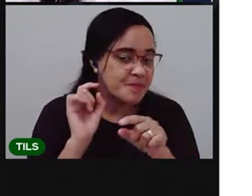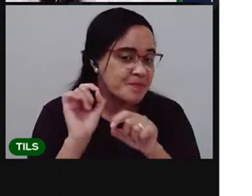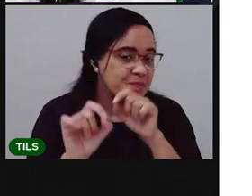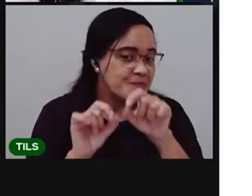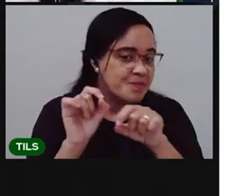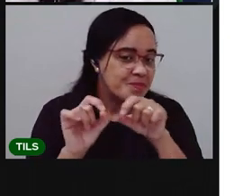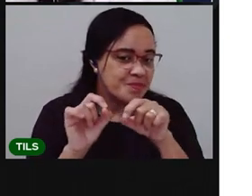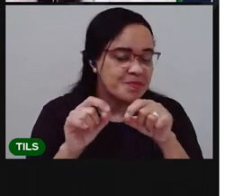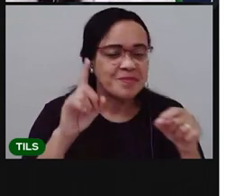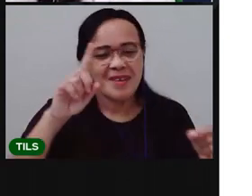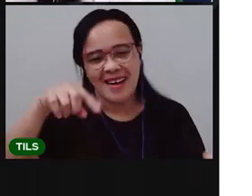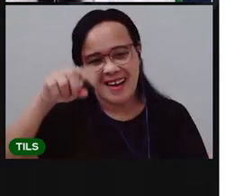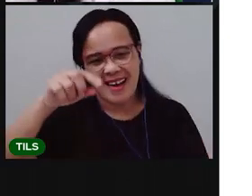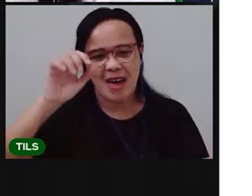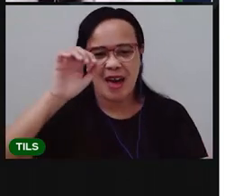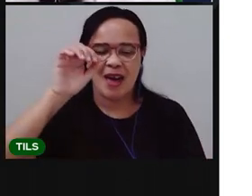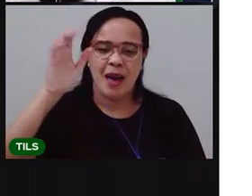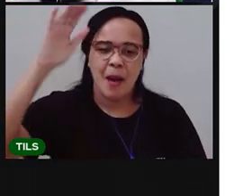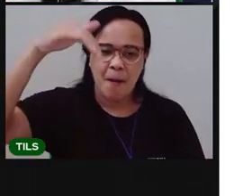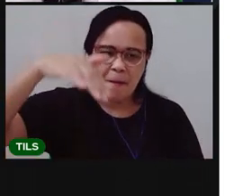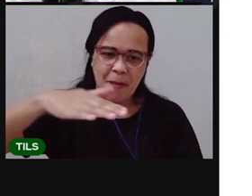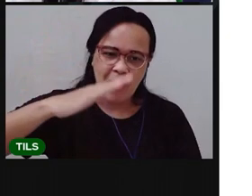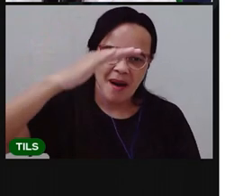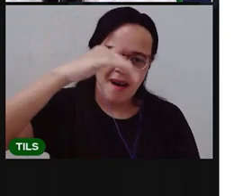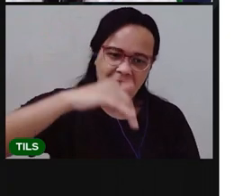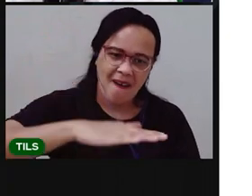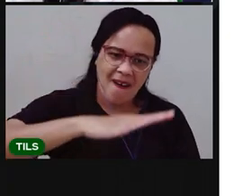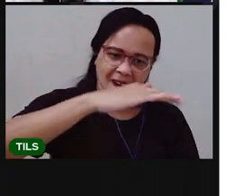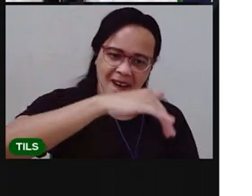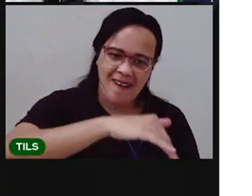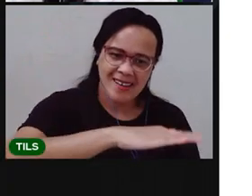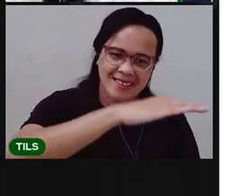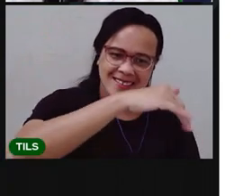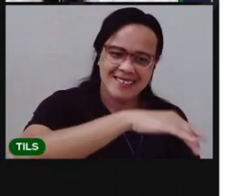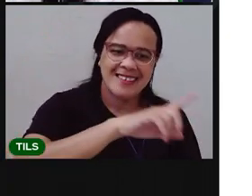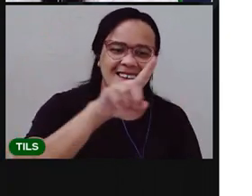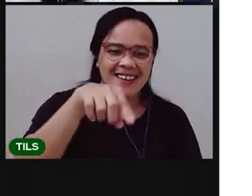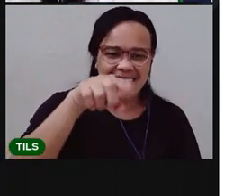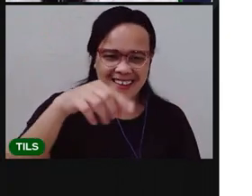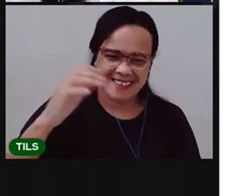O mar. Não é isso? Muito bem. Mar.